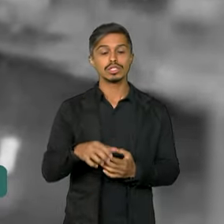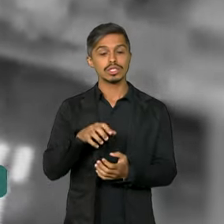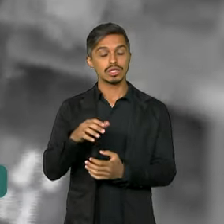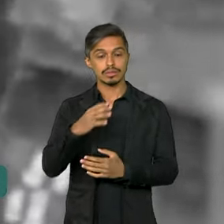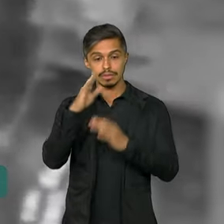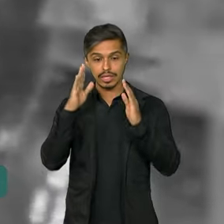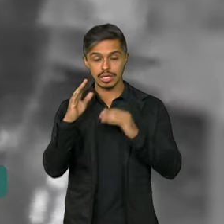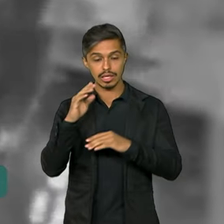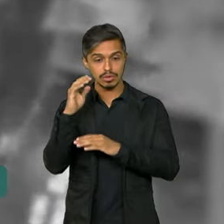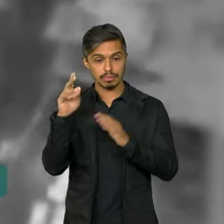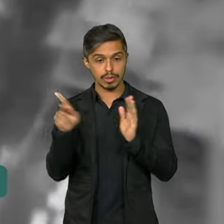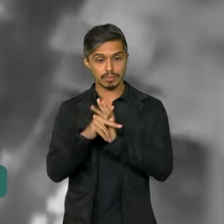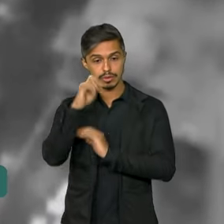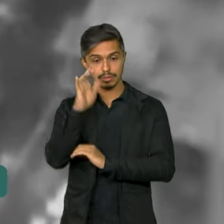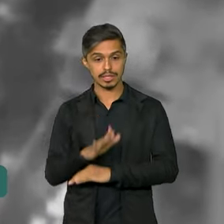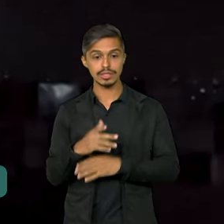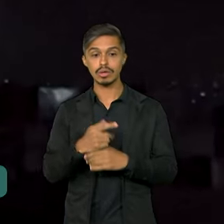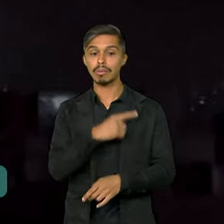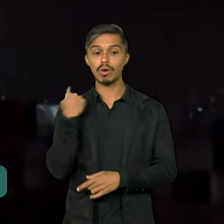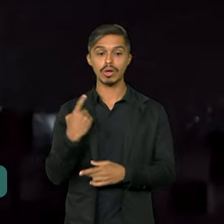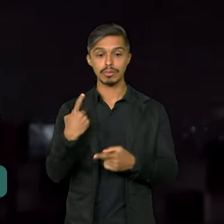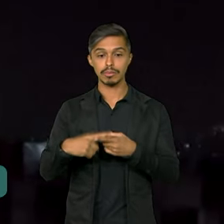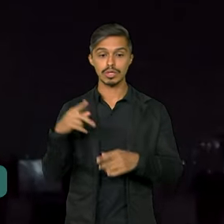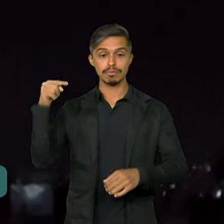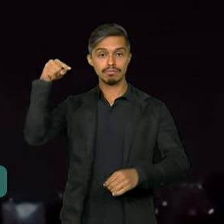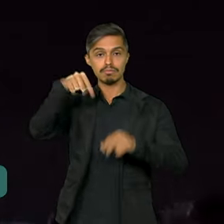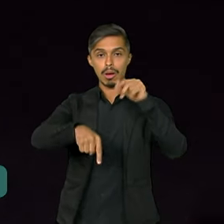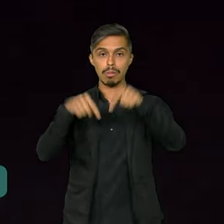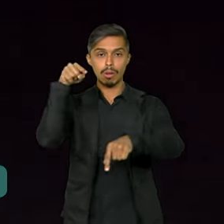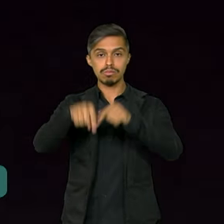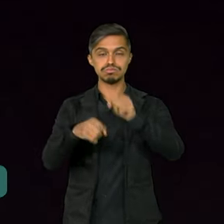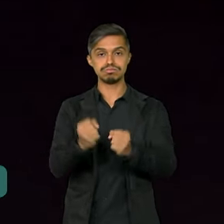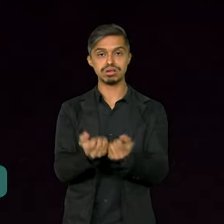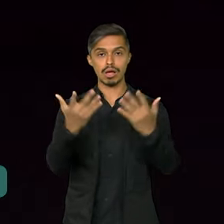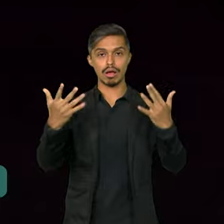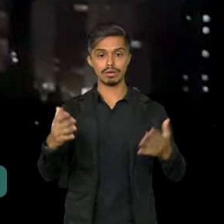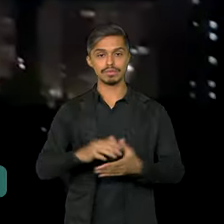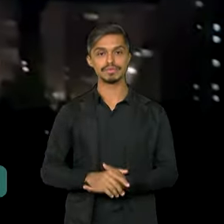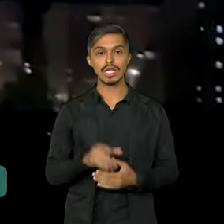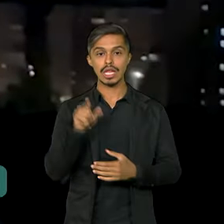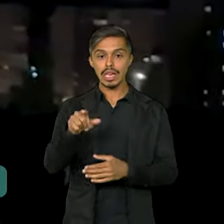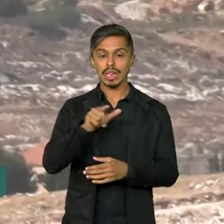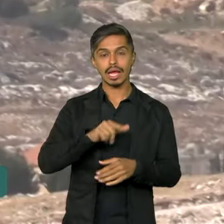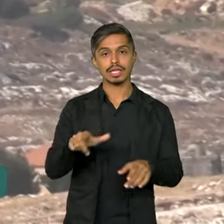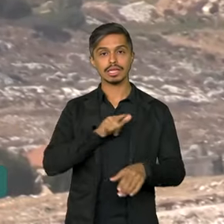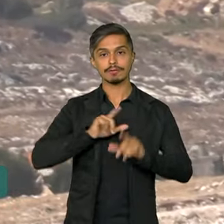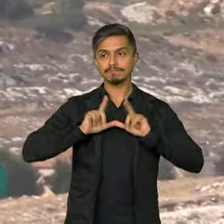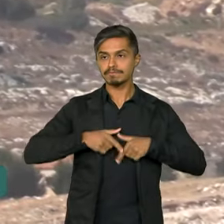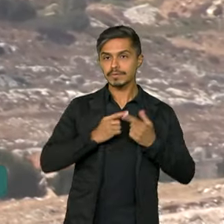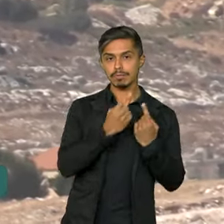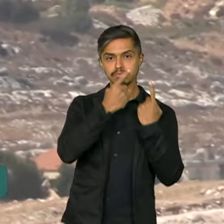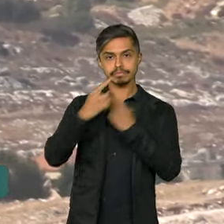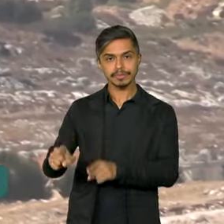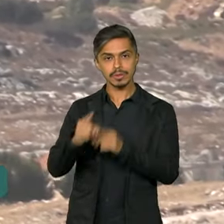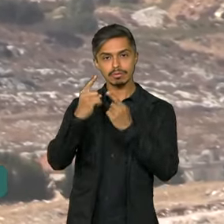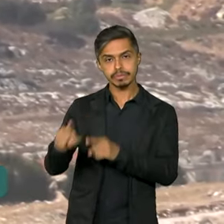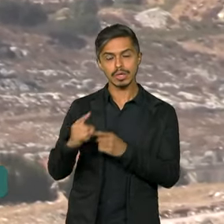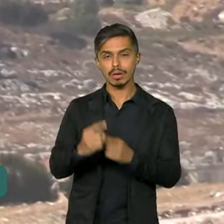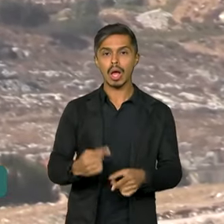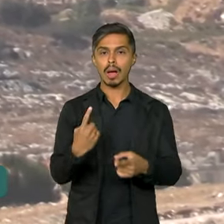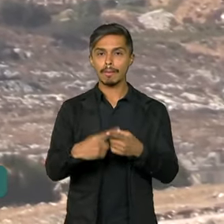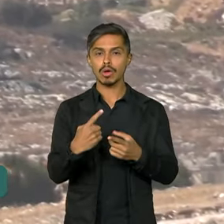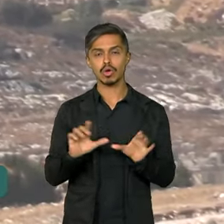bombardeios israelenses no país. O território libanês é alvo de ataques de Israel em uma ofensiva